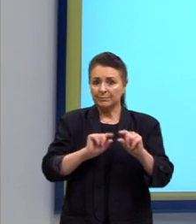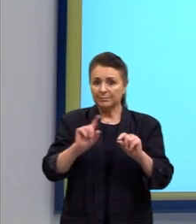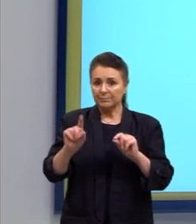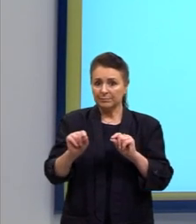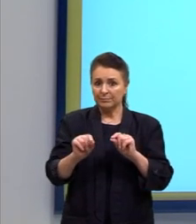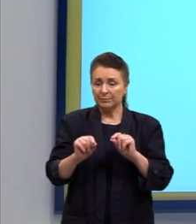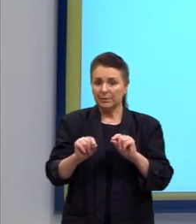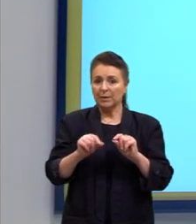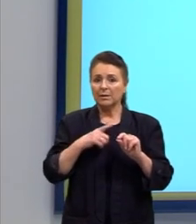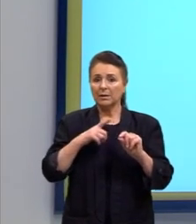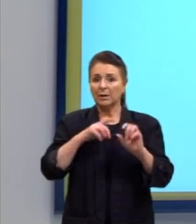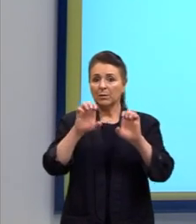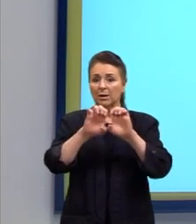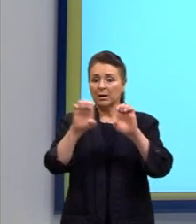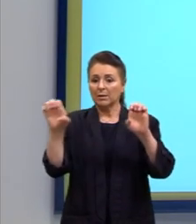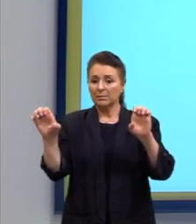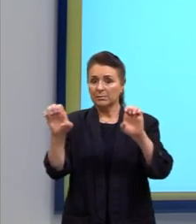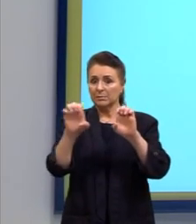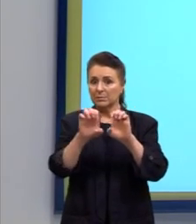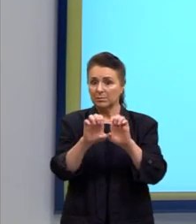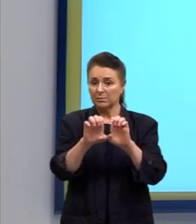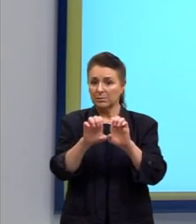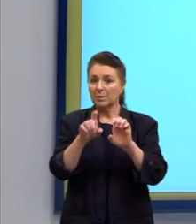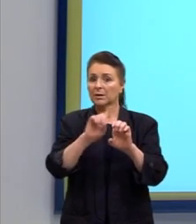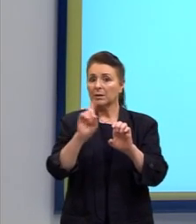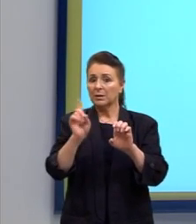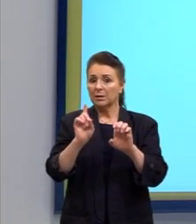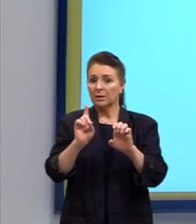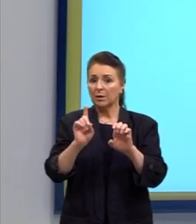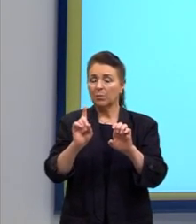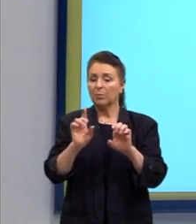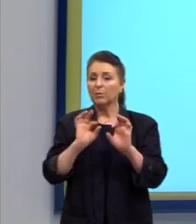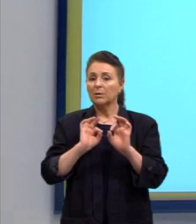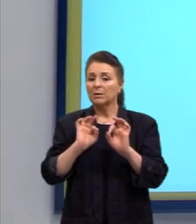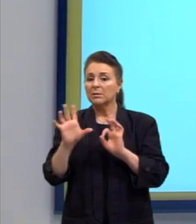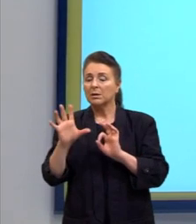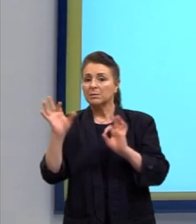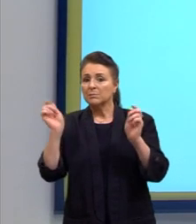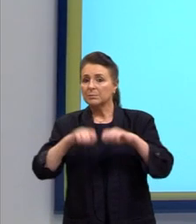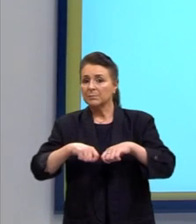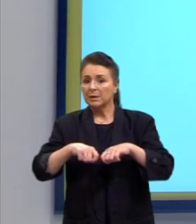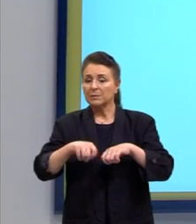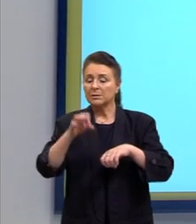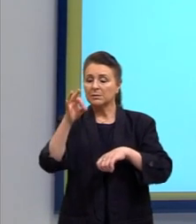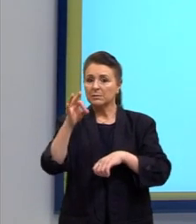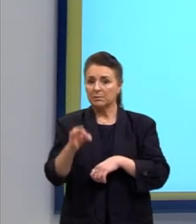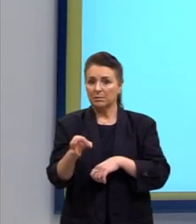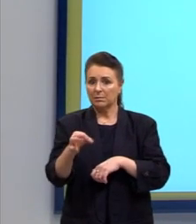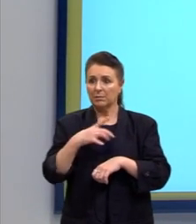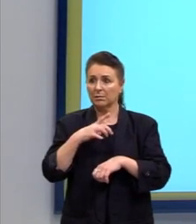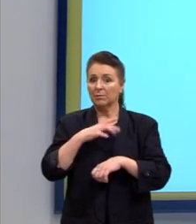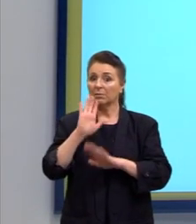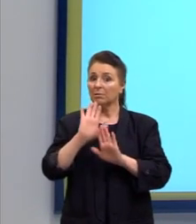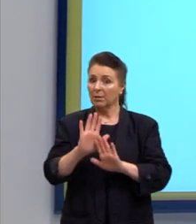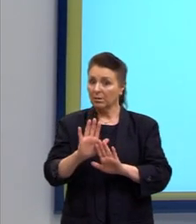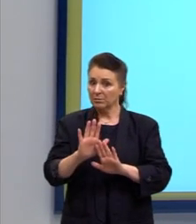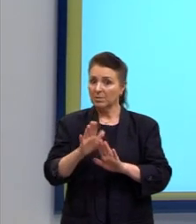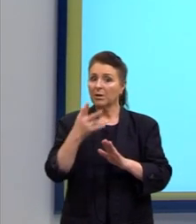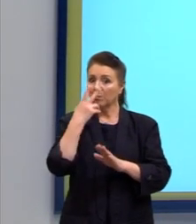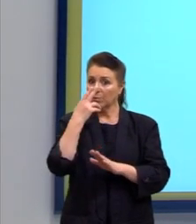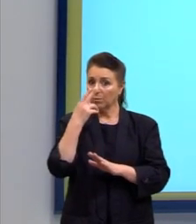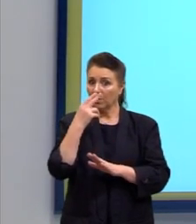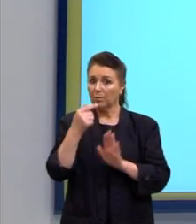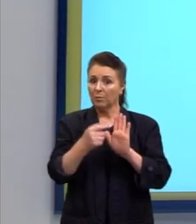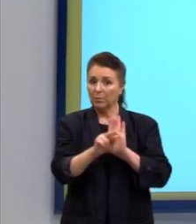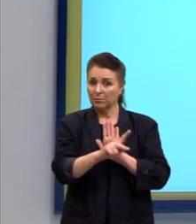expressões e não todas as possibilidades exatas. Então, deixamos no formato da expressão. E